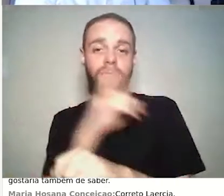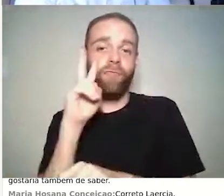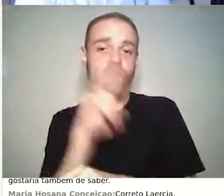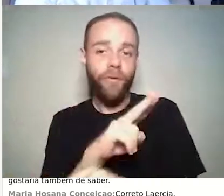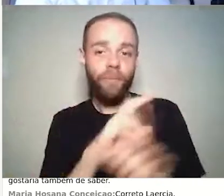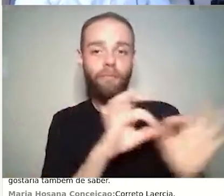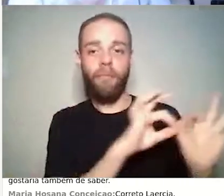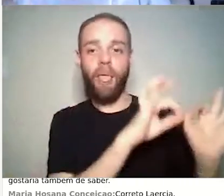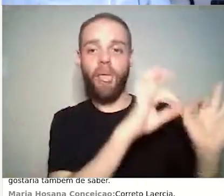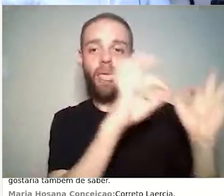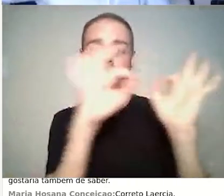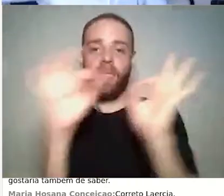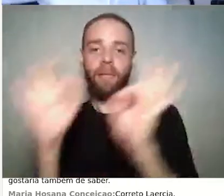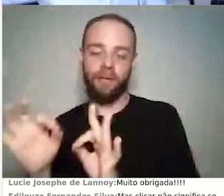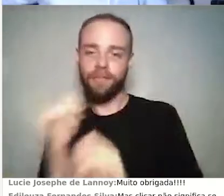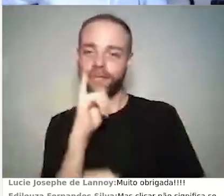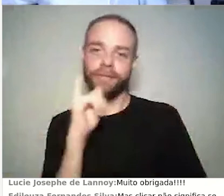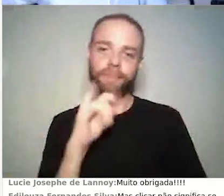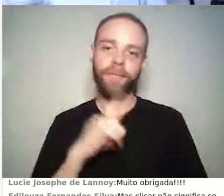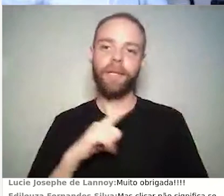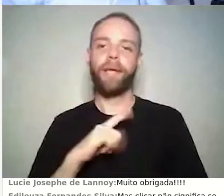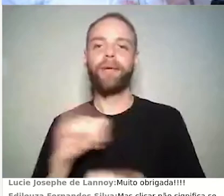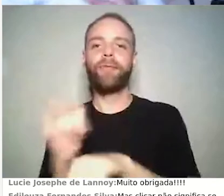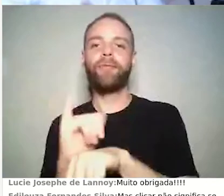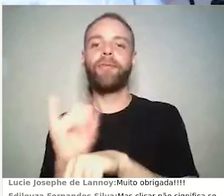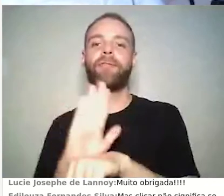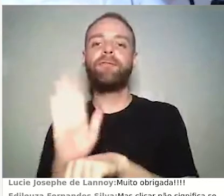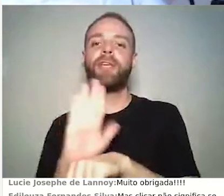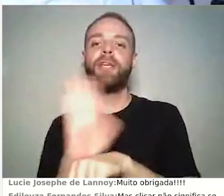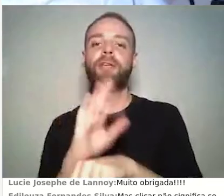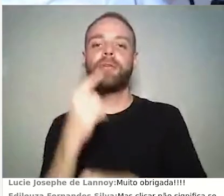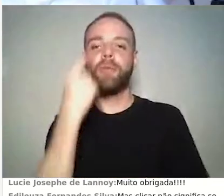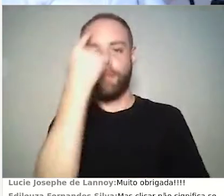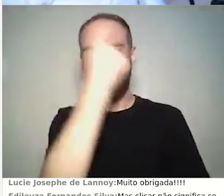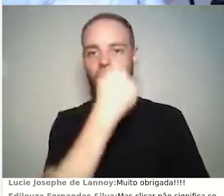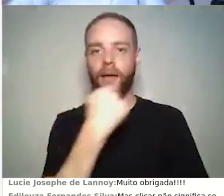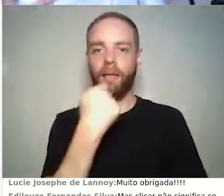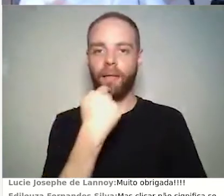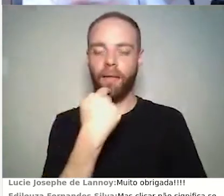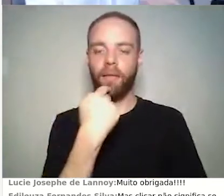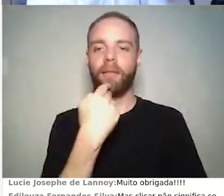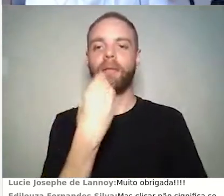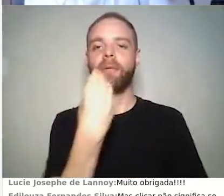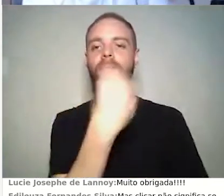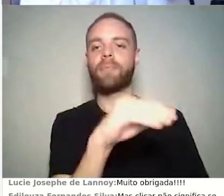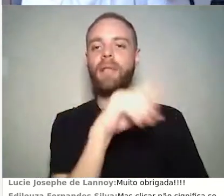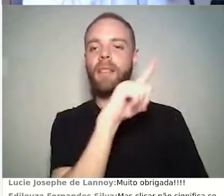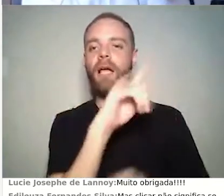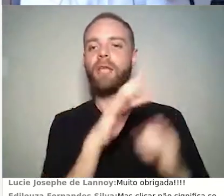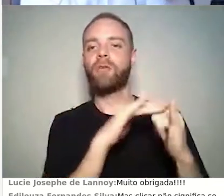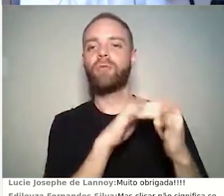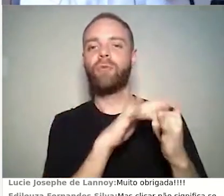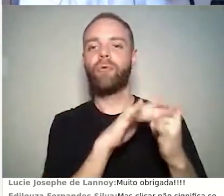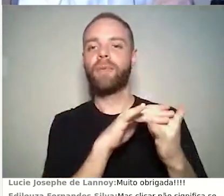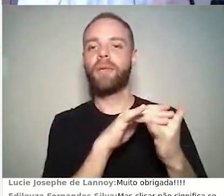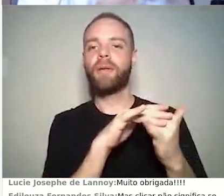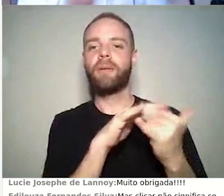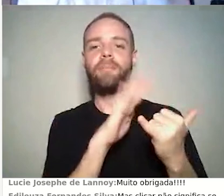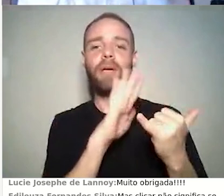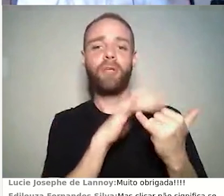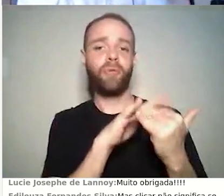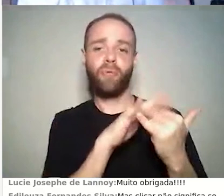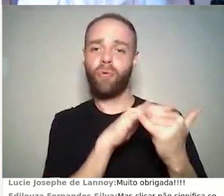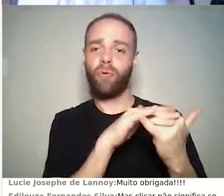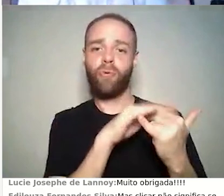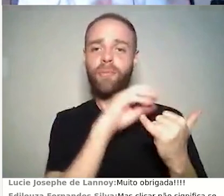Então, imagina que você coloque um vídeo de meia hora, né? que está inserido no YouTube. O YouTube não manda essa informação para o Moodle, se o aluno